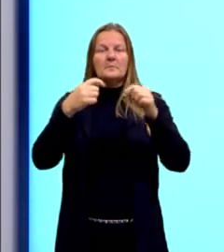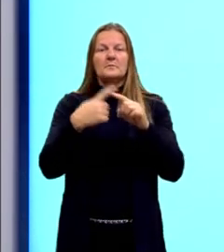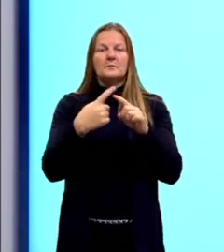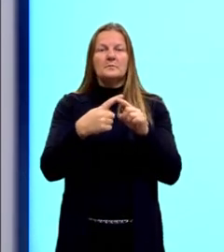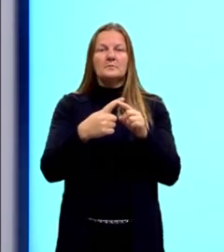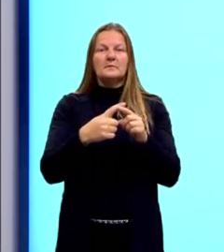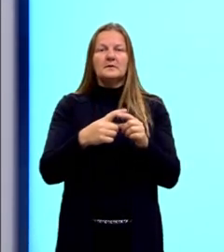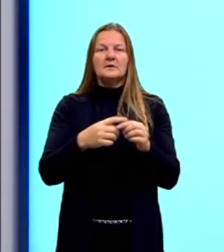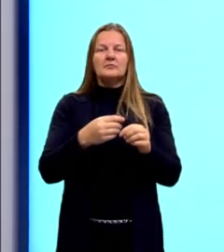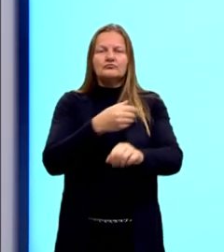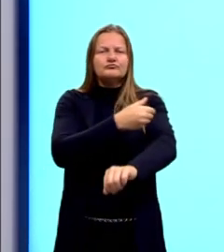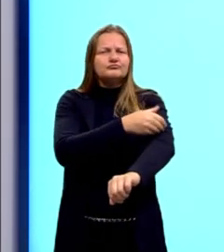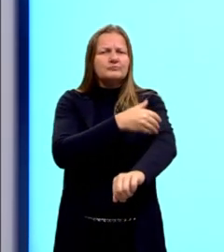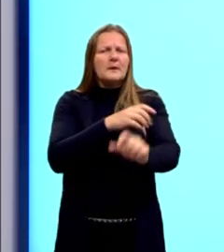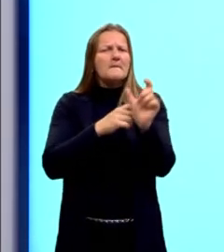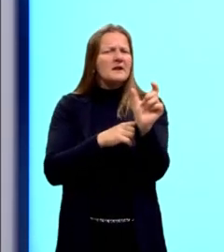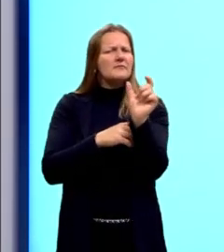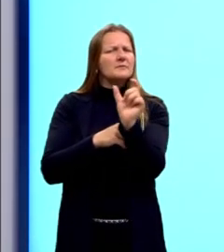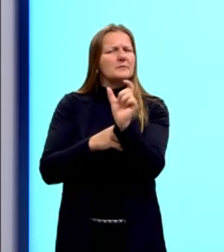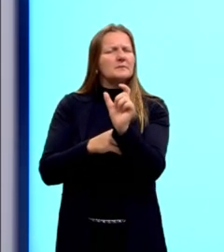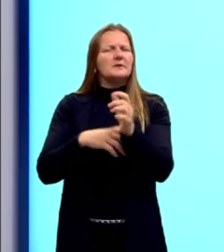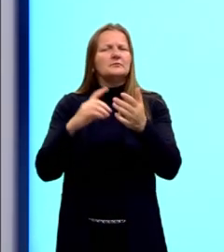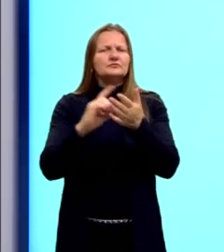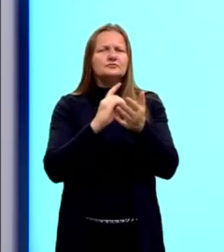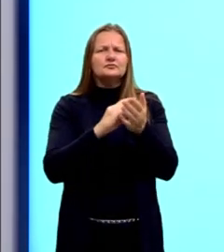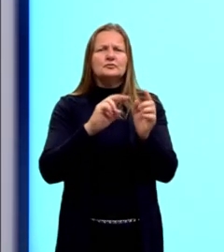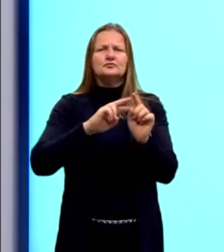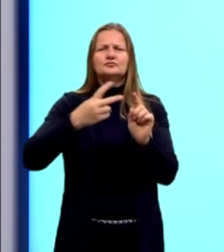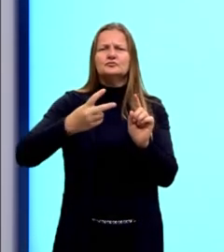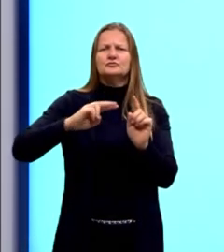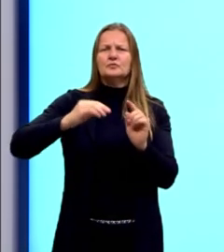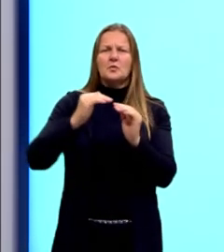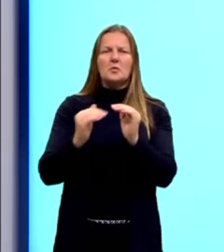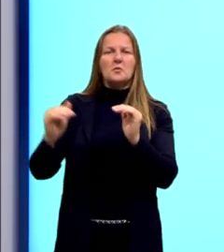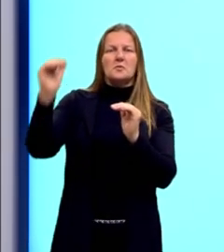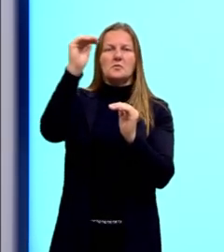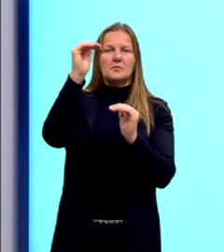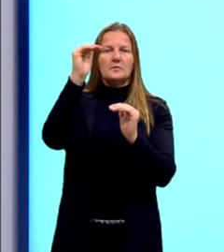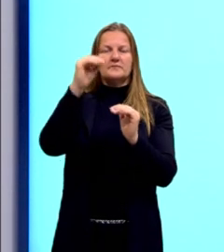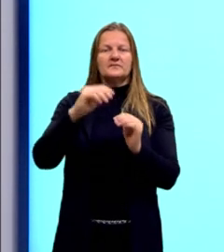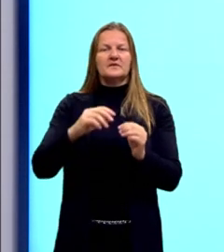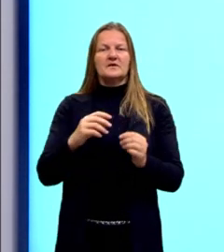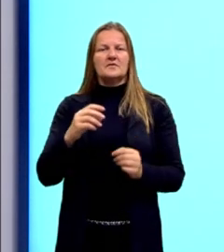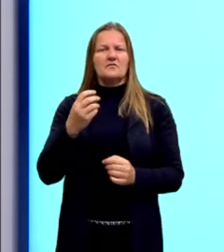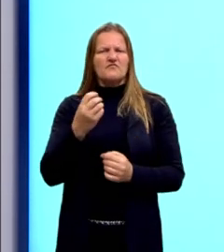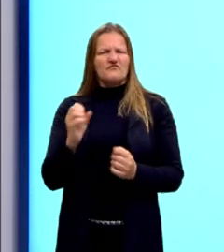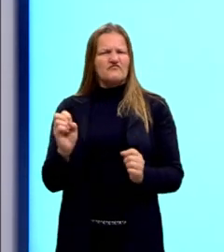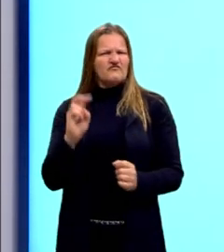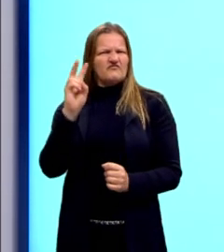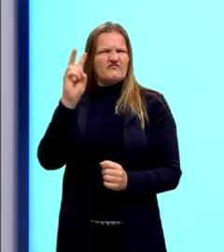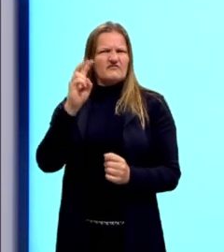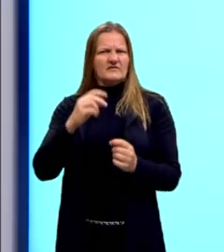benfeitoria, supremacia, melhoria, vantagem,